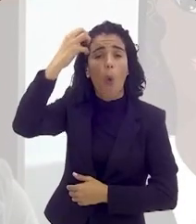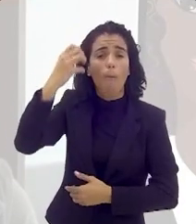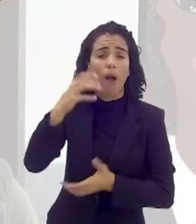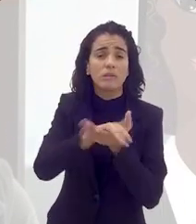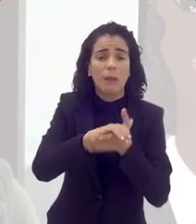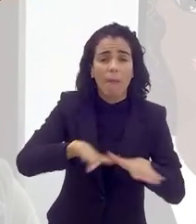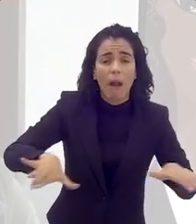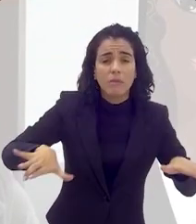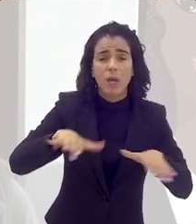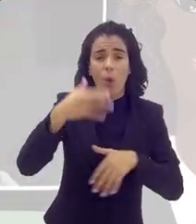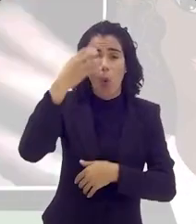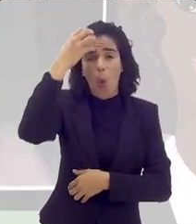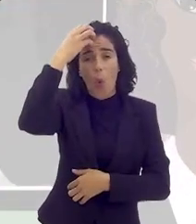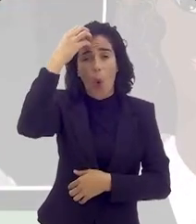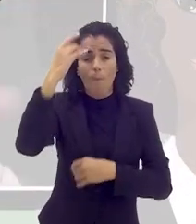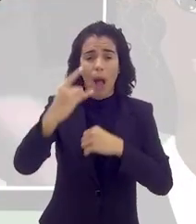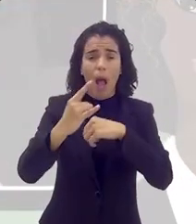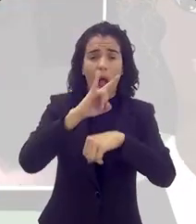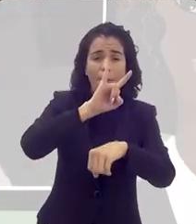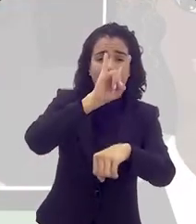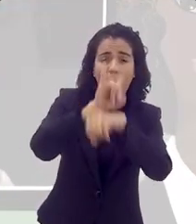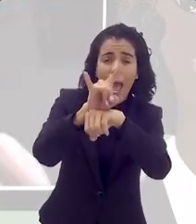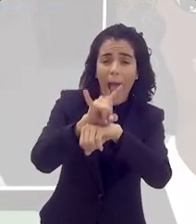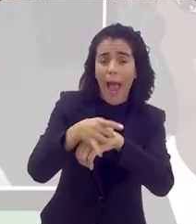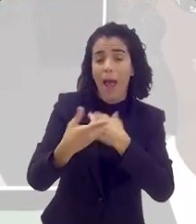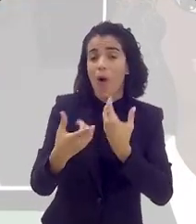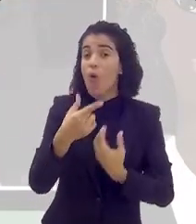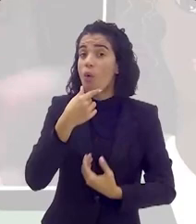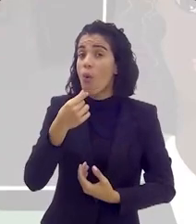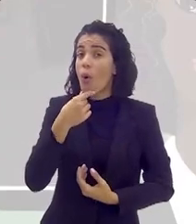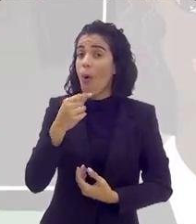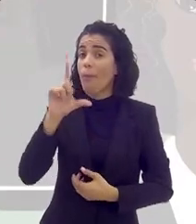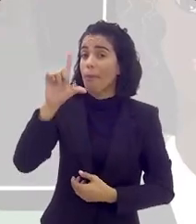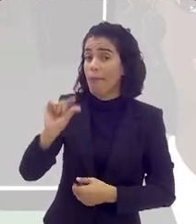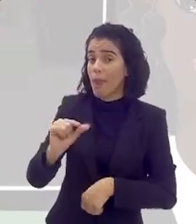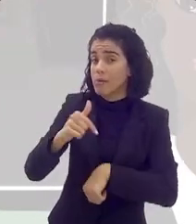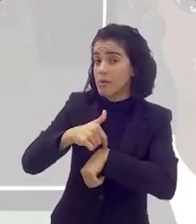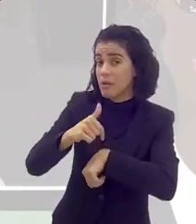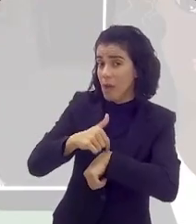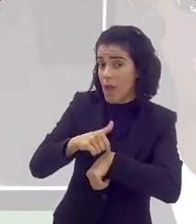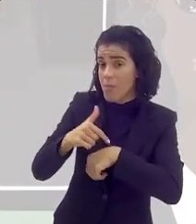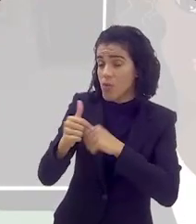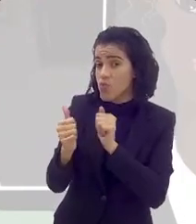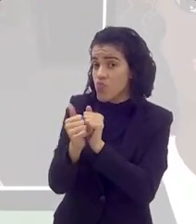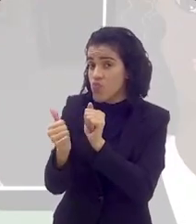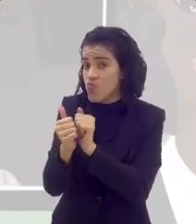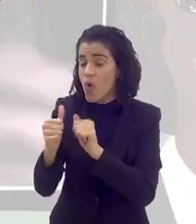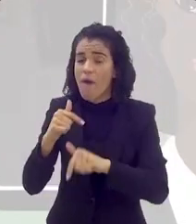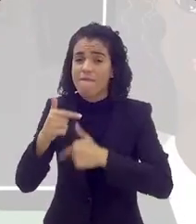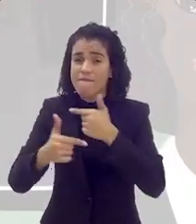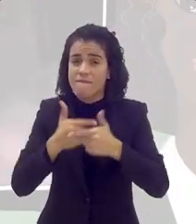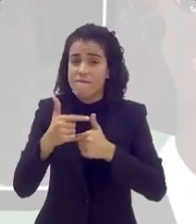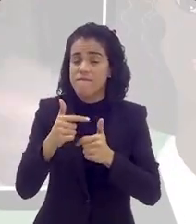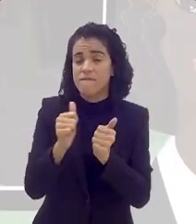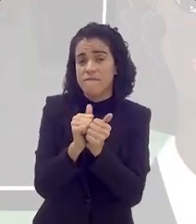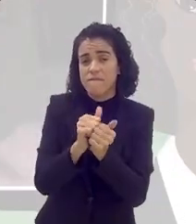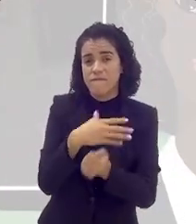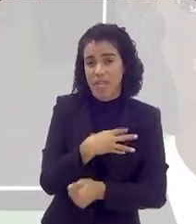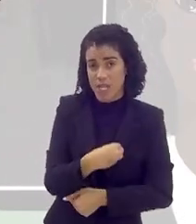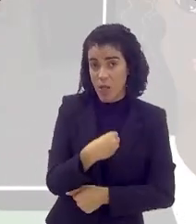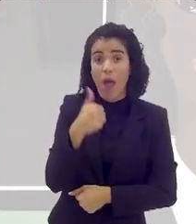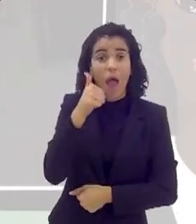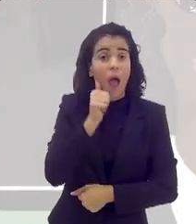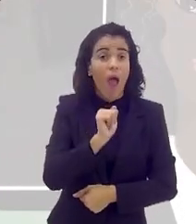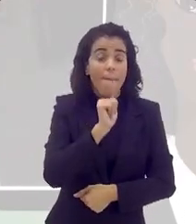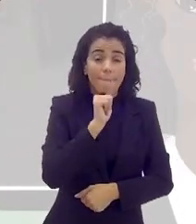as separações, normalmente os homens acabam tendo menos tempo de convívio com os filhos, as mulheres, as mães ainda